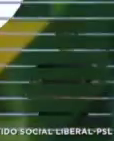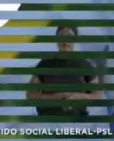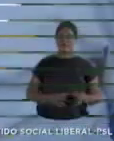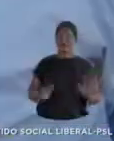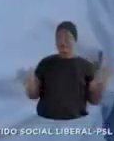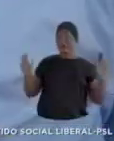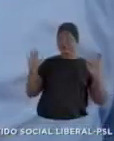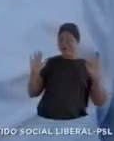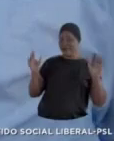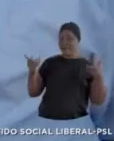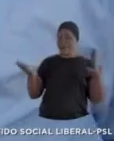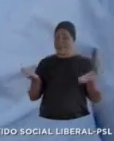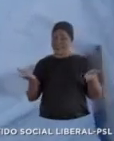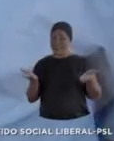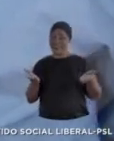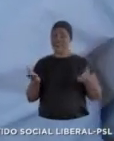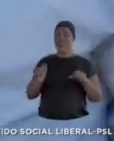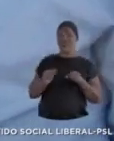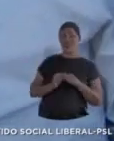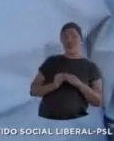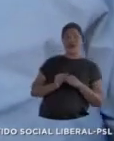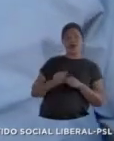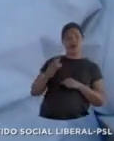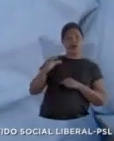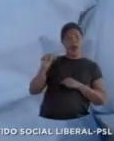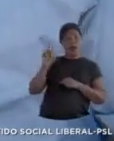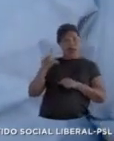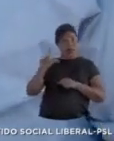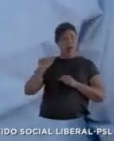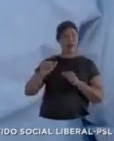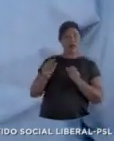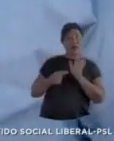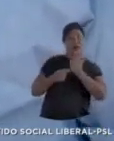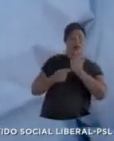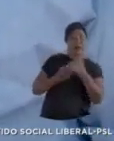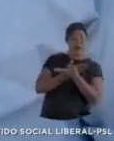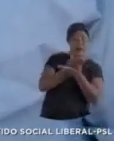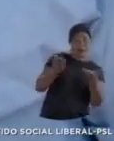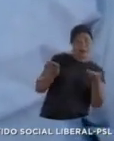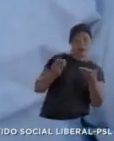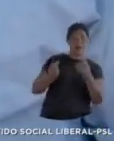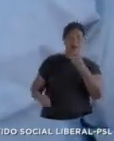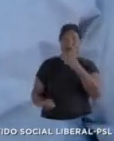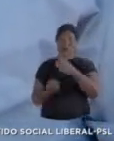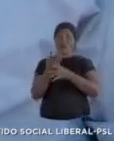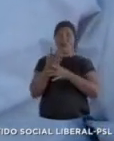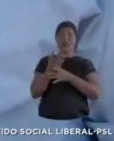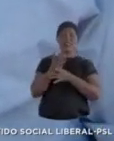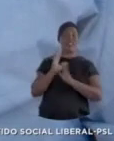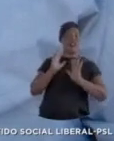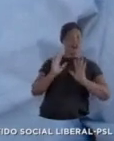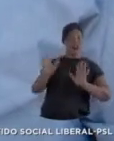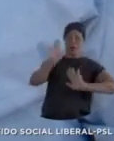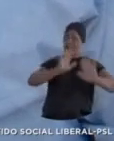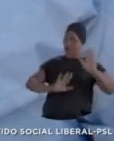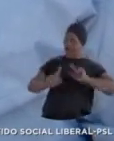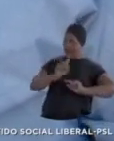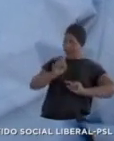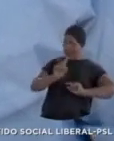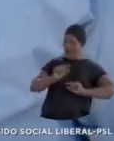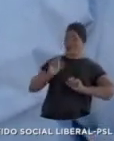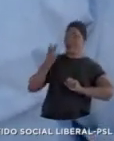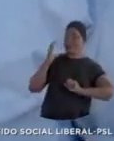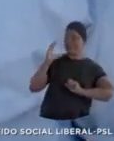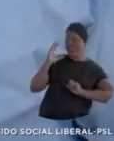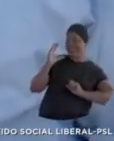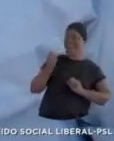Nós estamos aqui em Flores da Cunha Com o Caos Clister Para mostrar para vocês O milagre Que eles já me corrigiram Eu disse que não é milagre